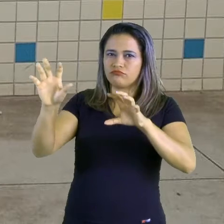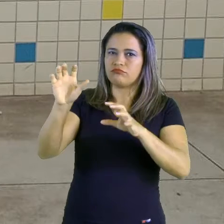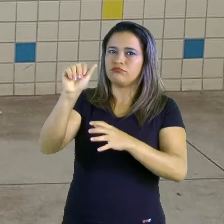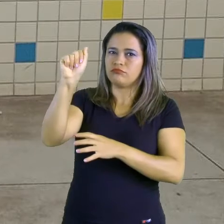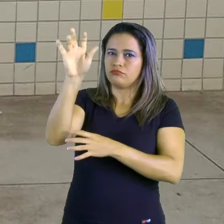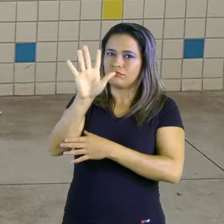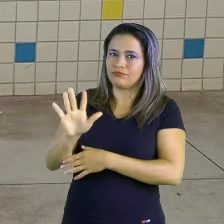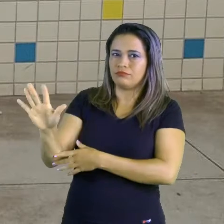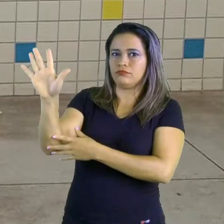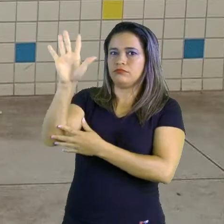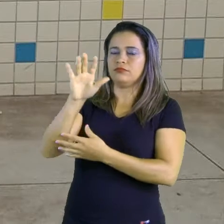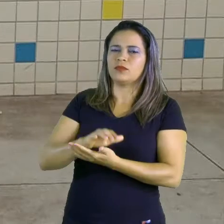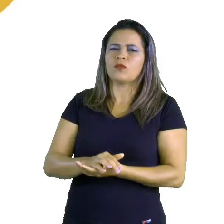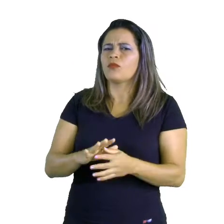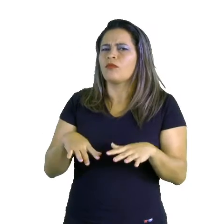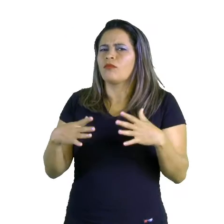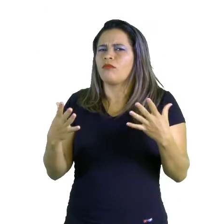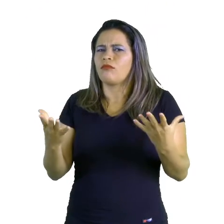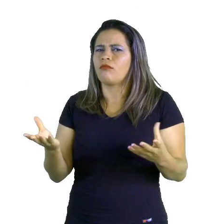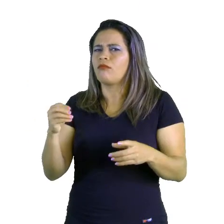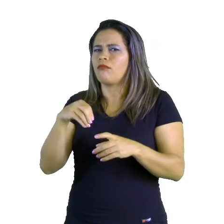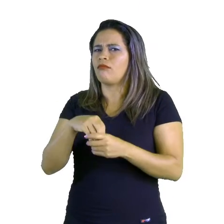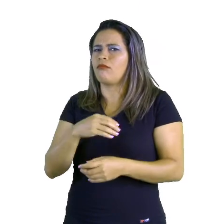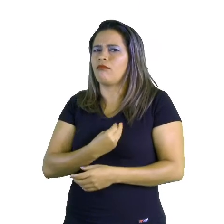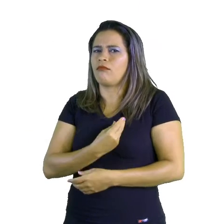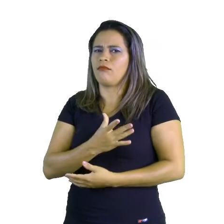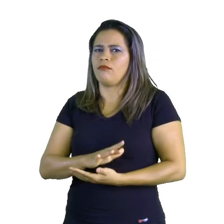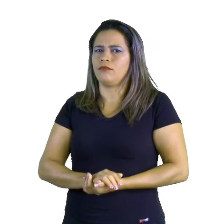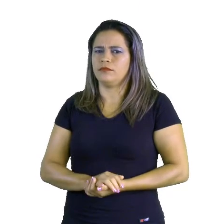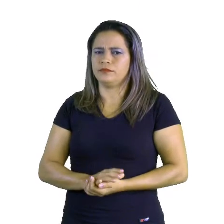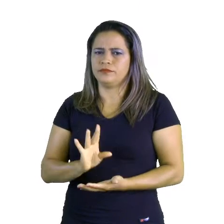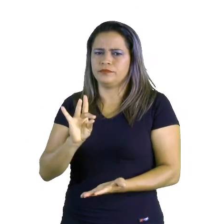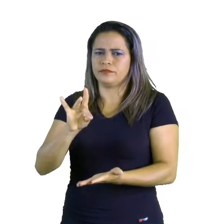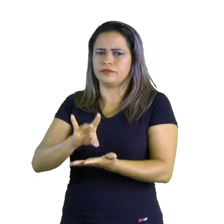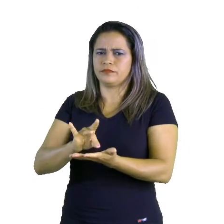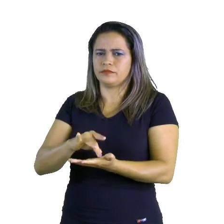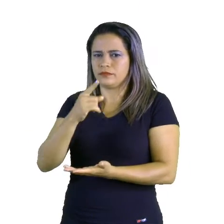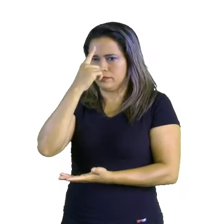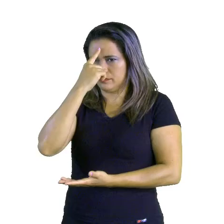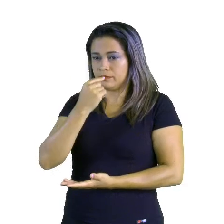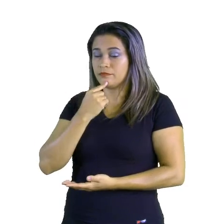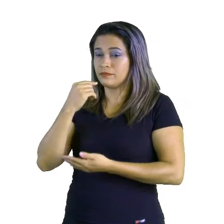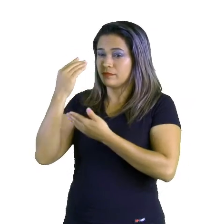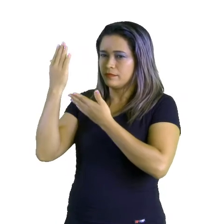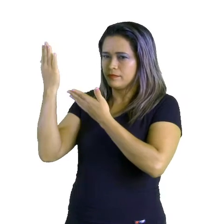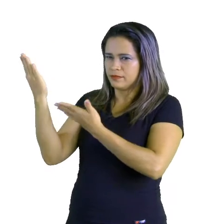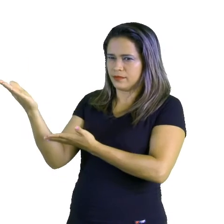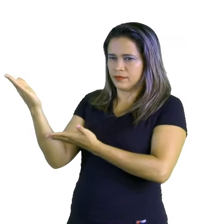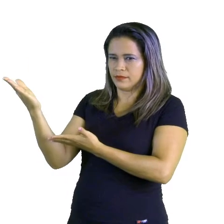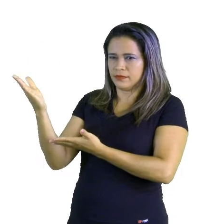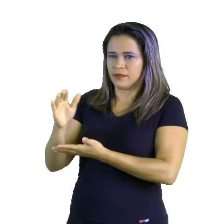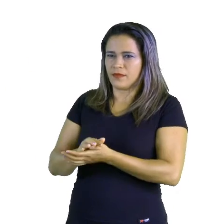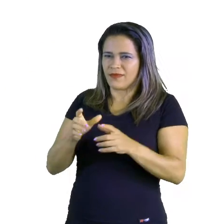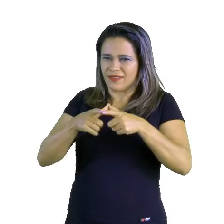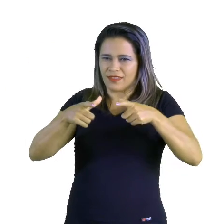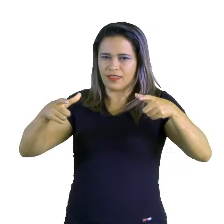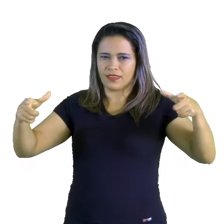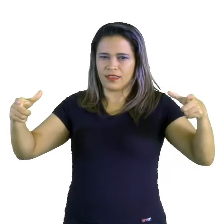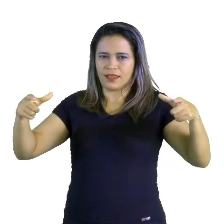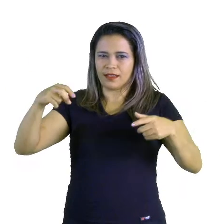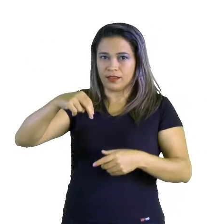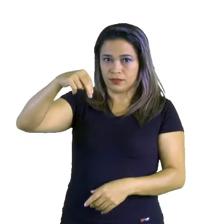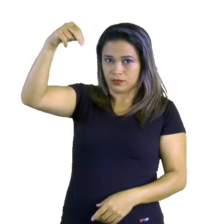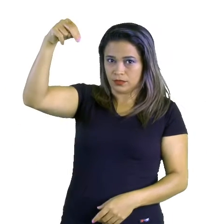compõem o continente asiático? Conforme o mapa que nós estamos vendo, essa região maior, a Ásia Setentrional, é a que ocupa a parte da